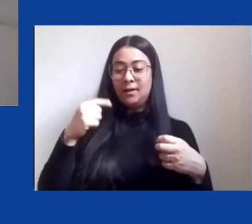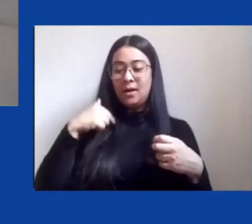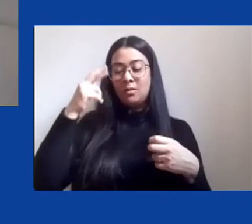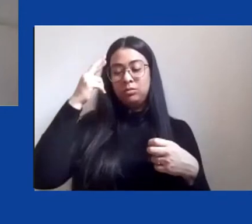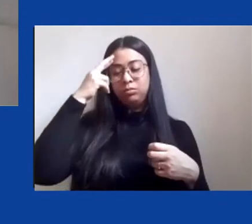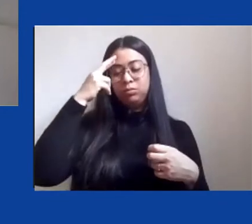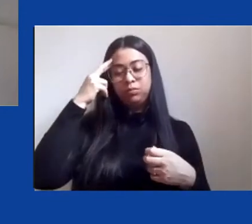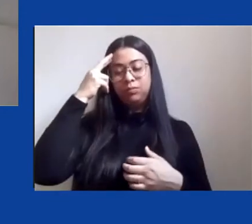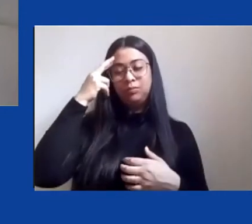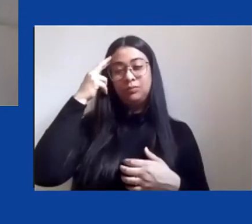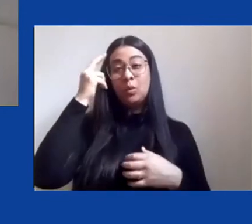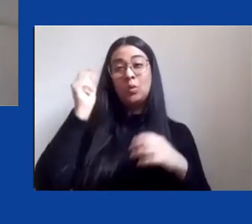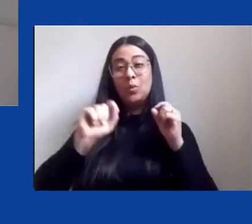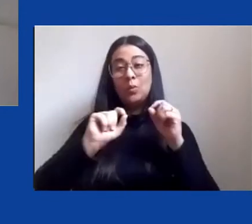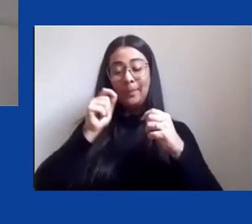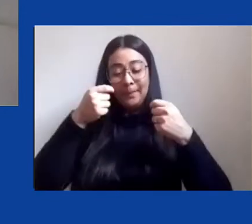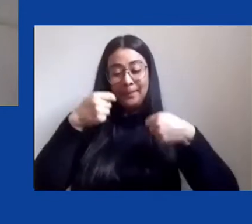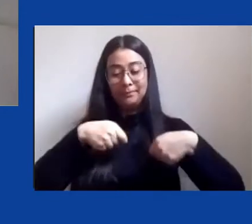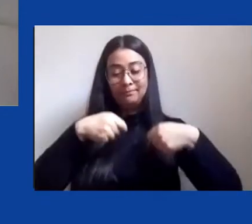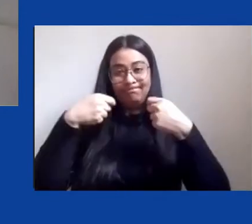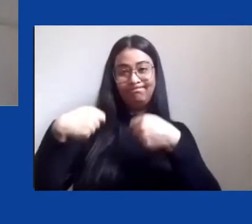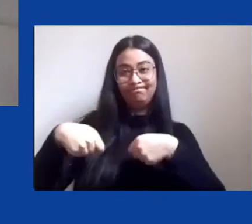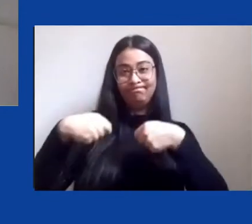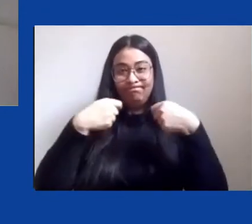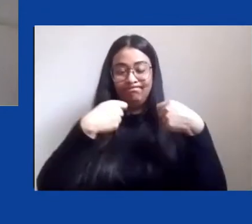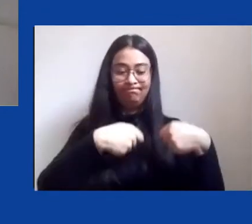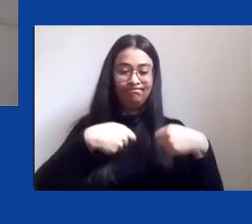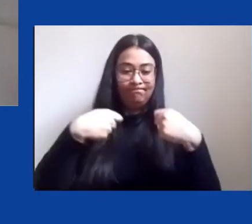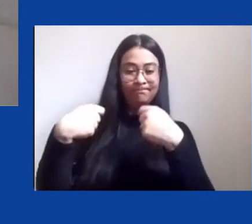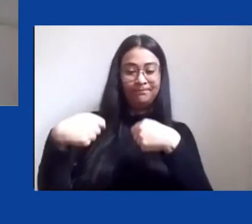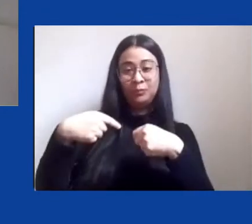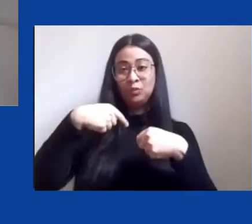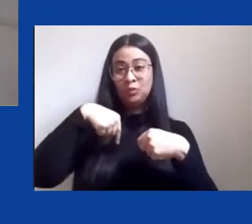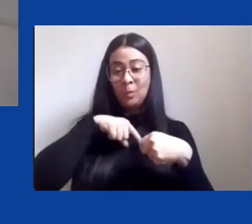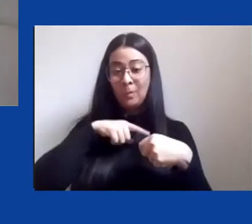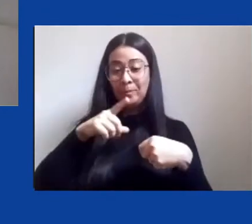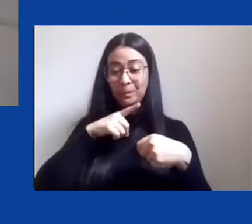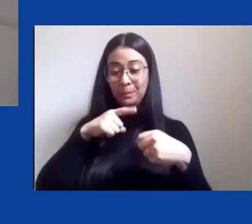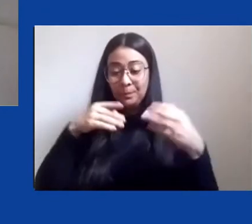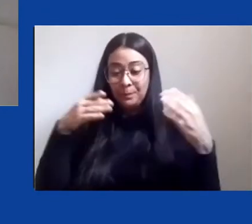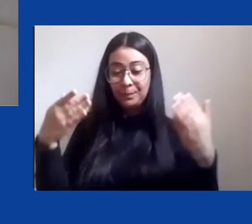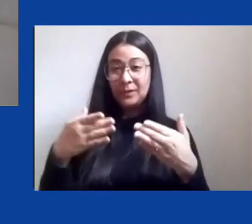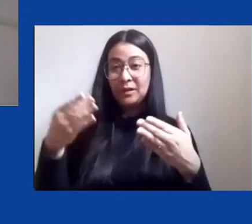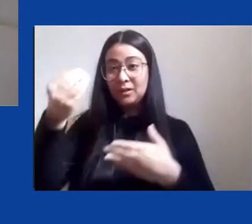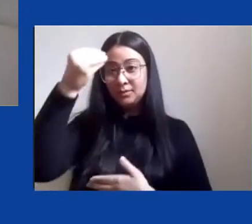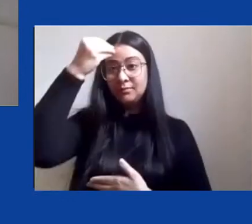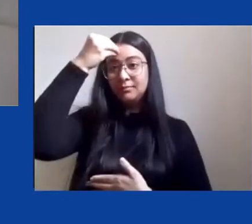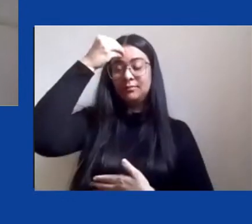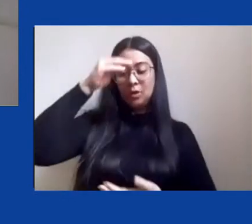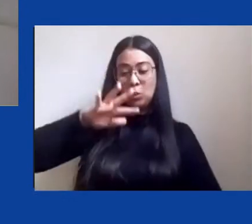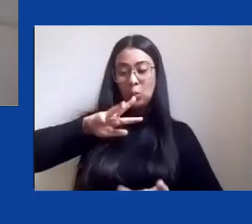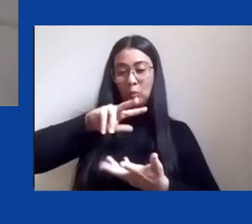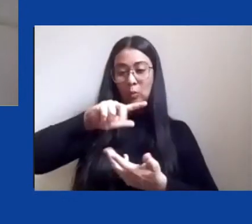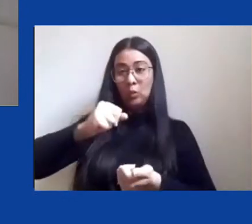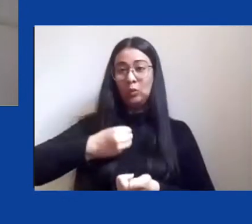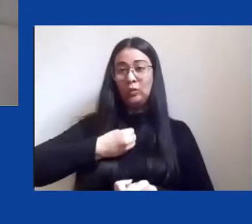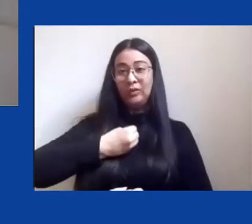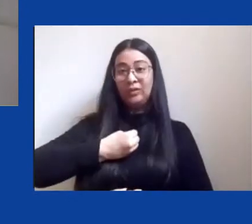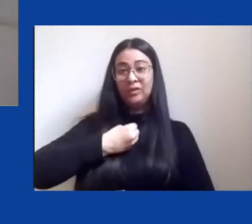necessidades que nós temos hoje de compreender o mundo em que nós vivemos